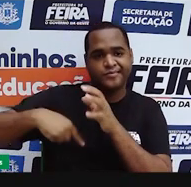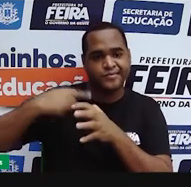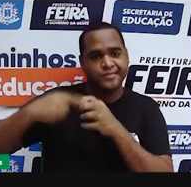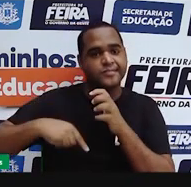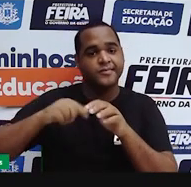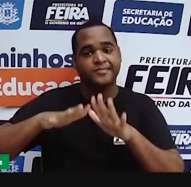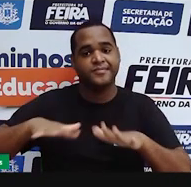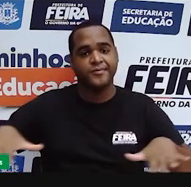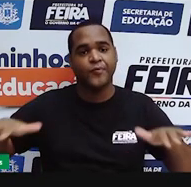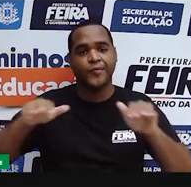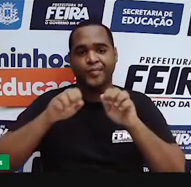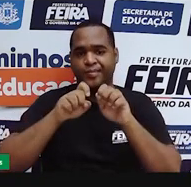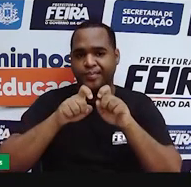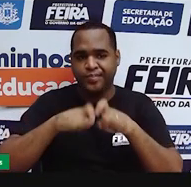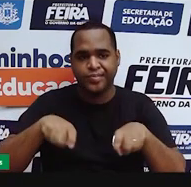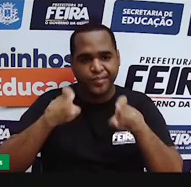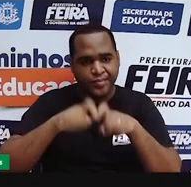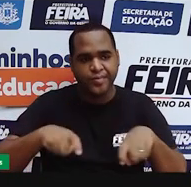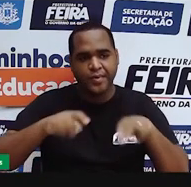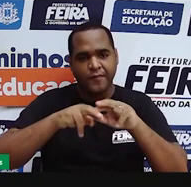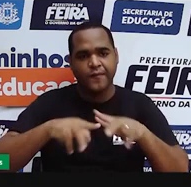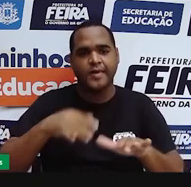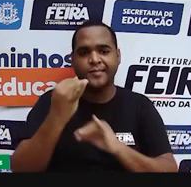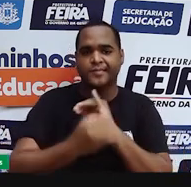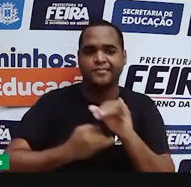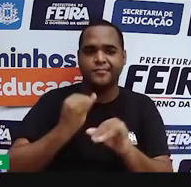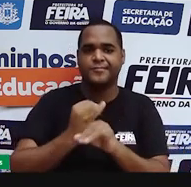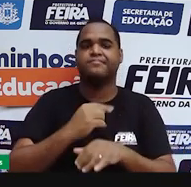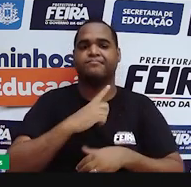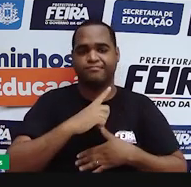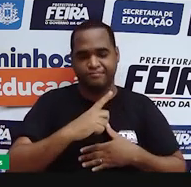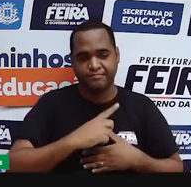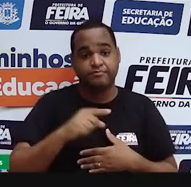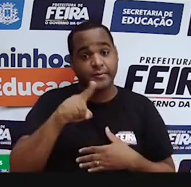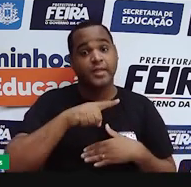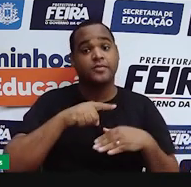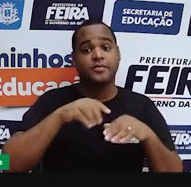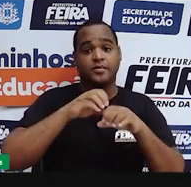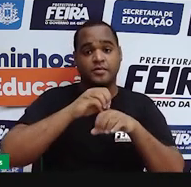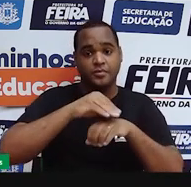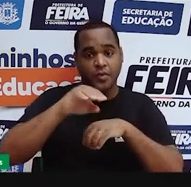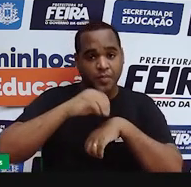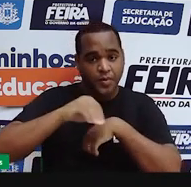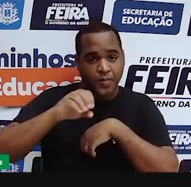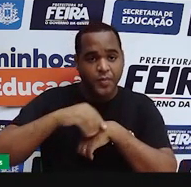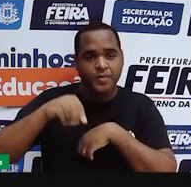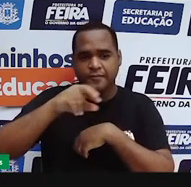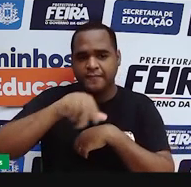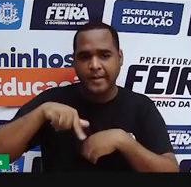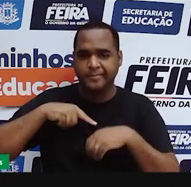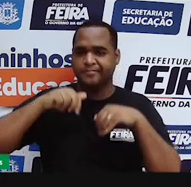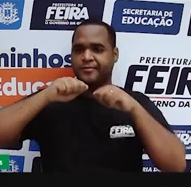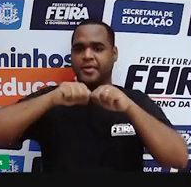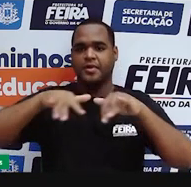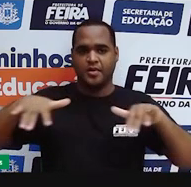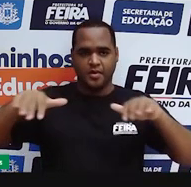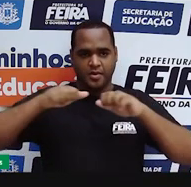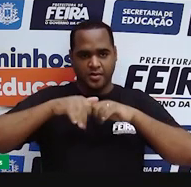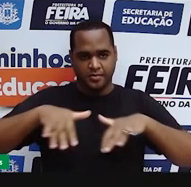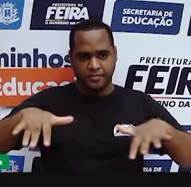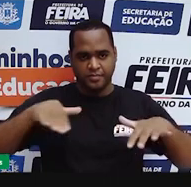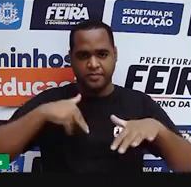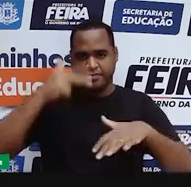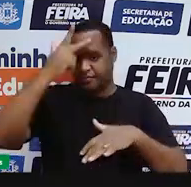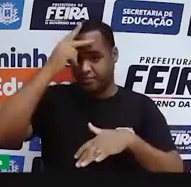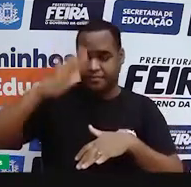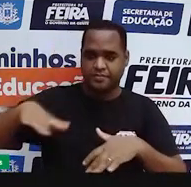internet hoje chega para todos em qualquer lugar do mundo. Então, essas notícias ficam mais facilmente espalhadas por aí e causam medo na